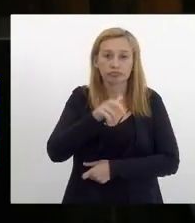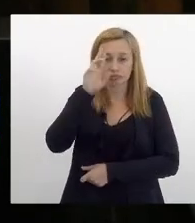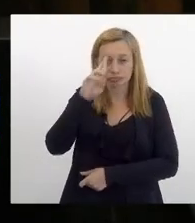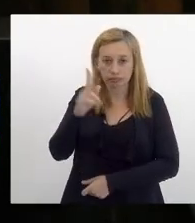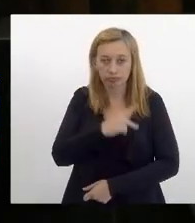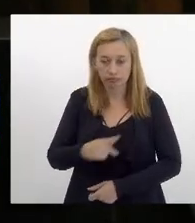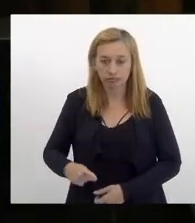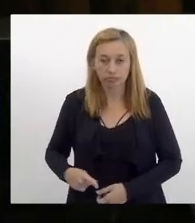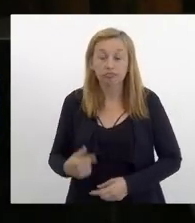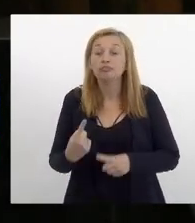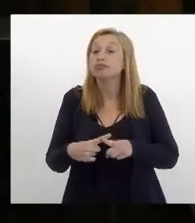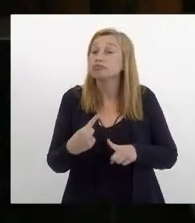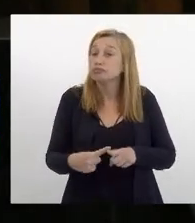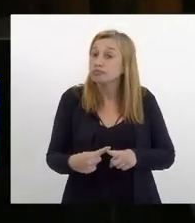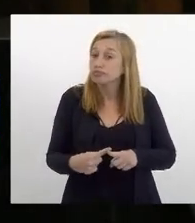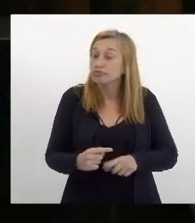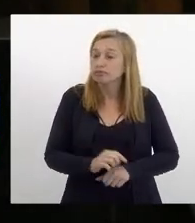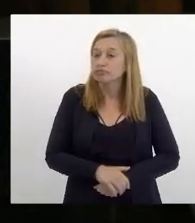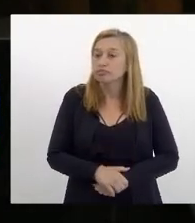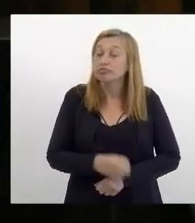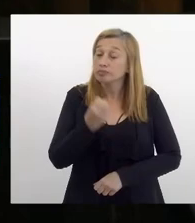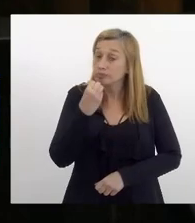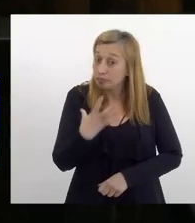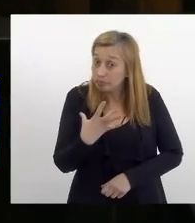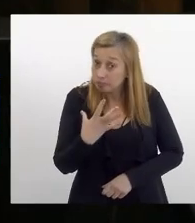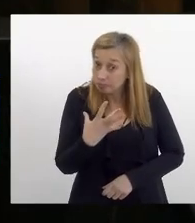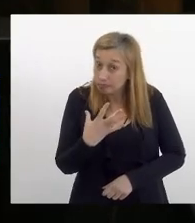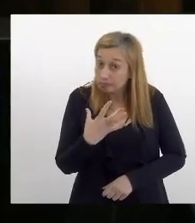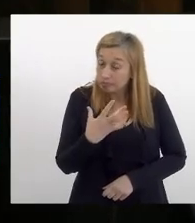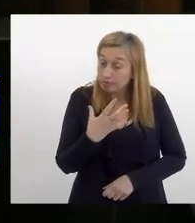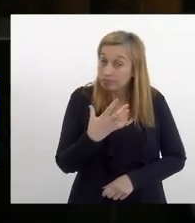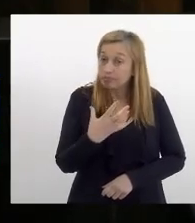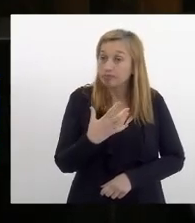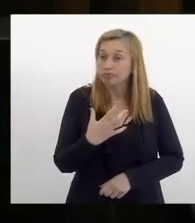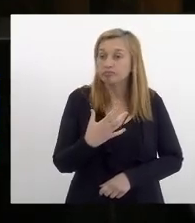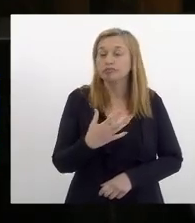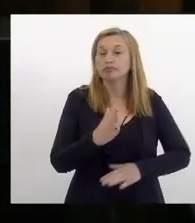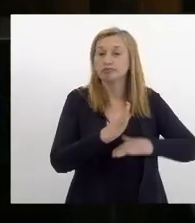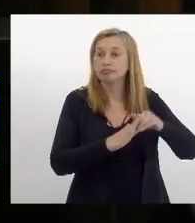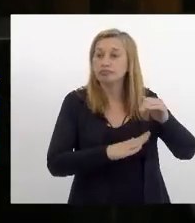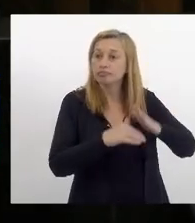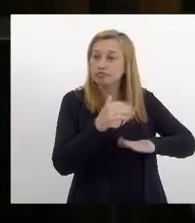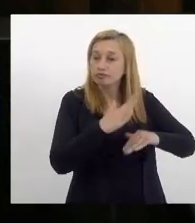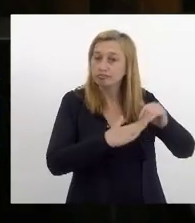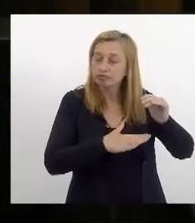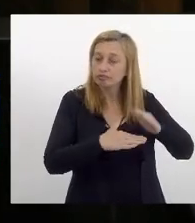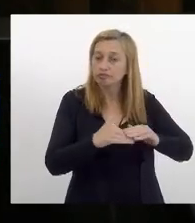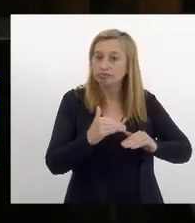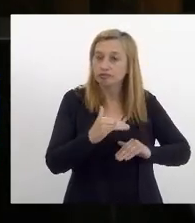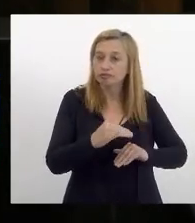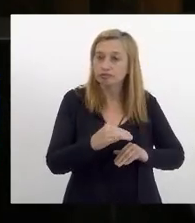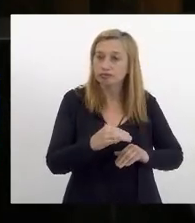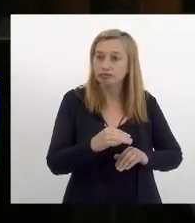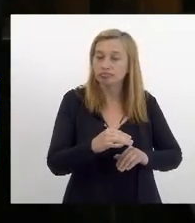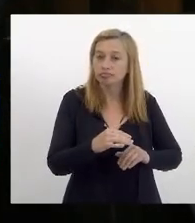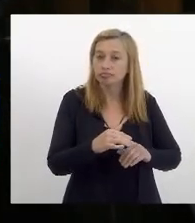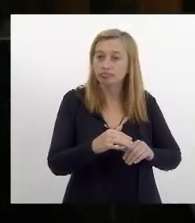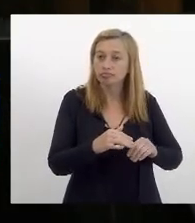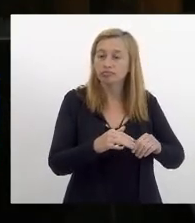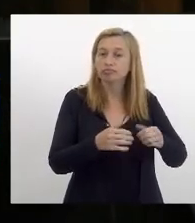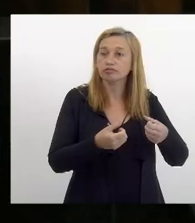porque será bom positivo para os profissionais autônomos